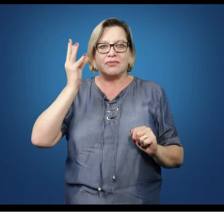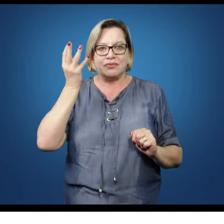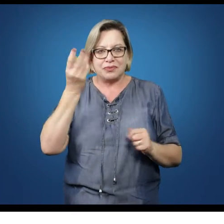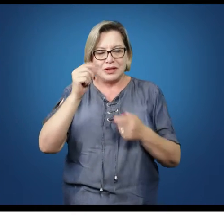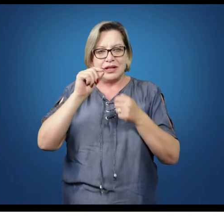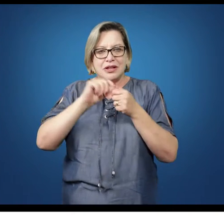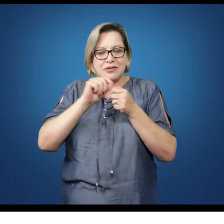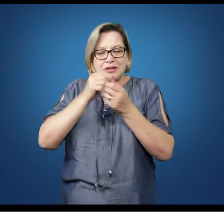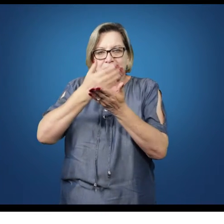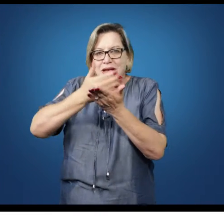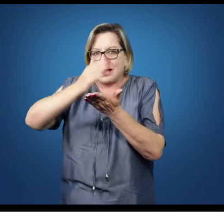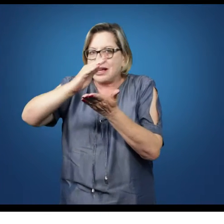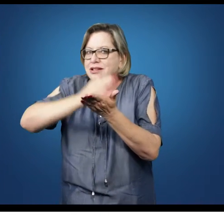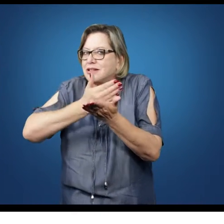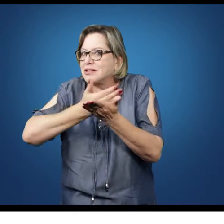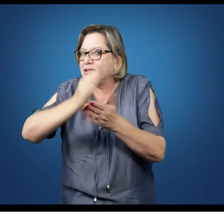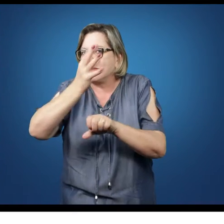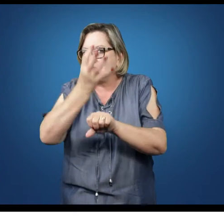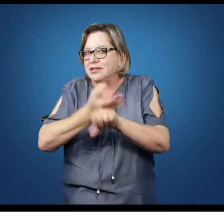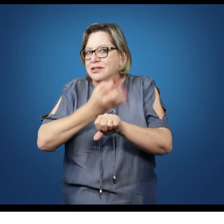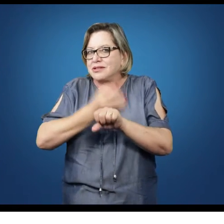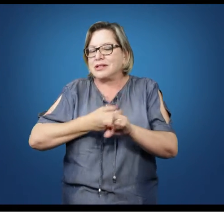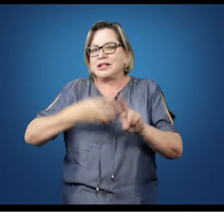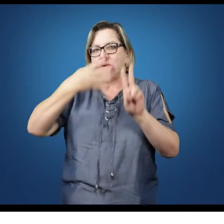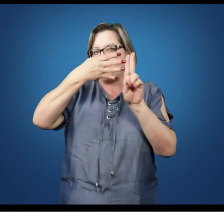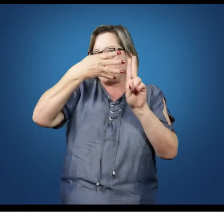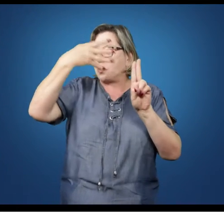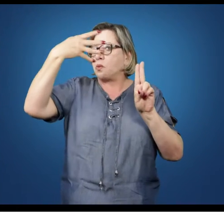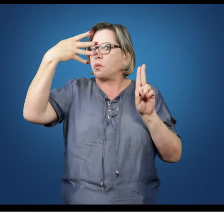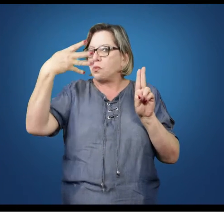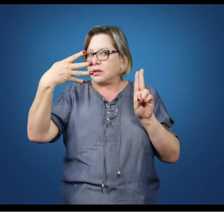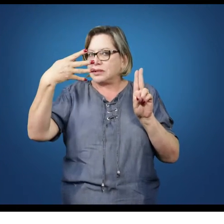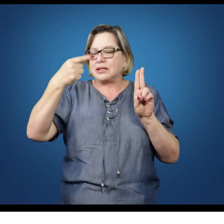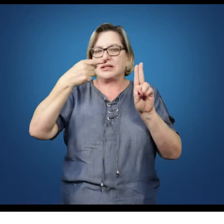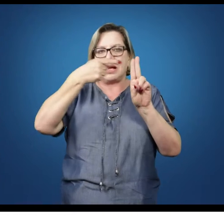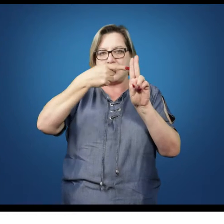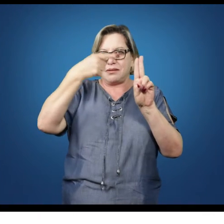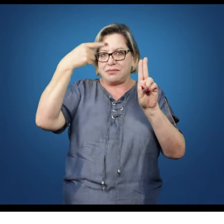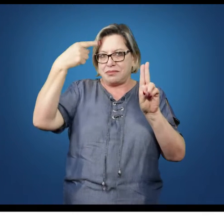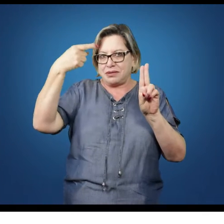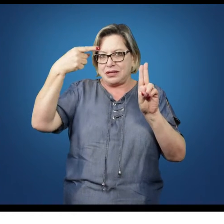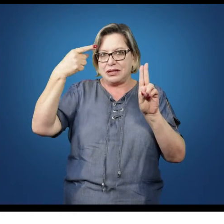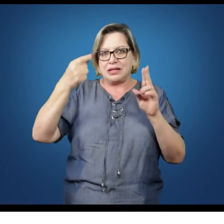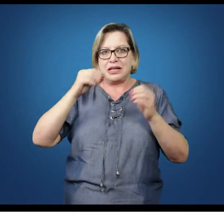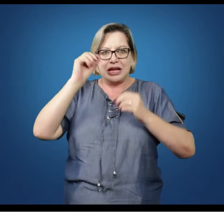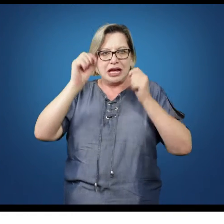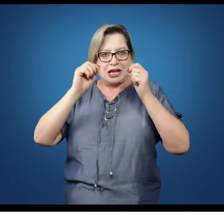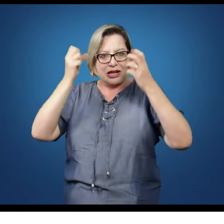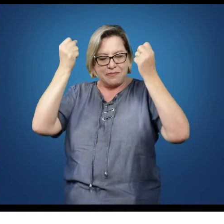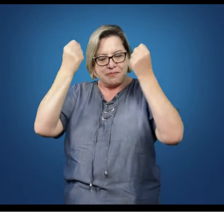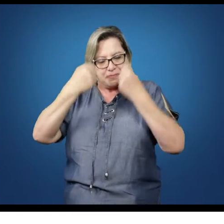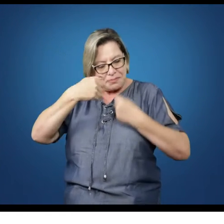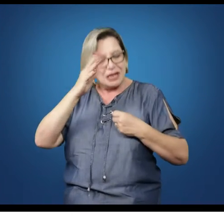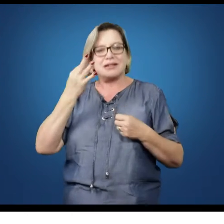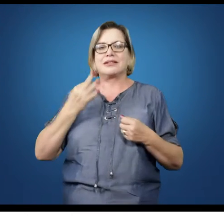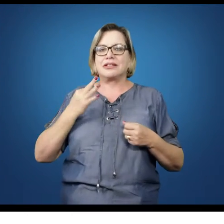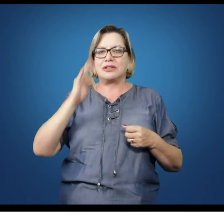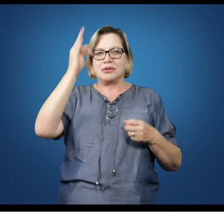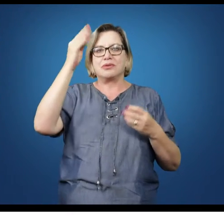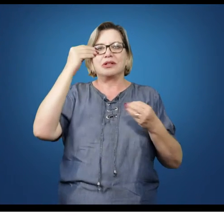eu fiz uma divisão aqui da disciplina em quatro unidades. A primeira unidade vai ser um aporte mais teórico,